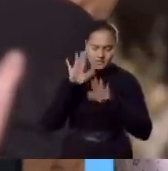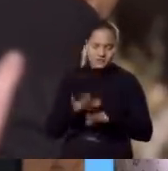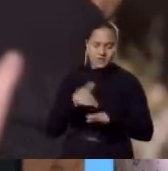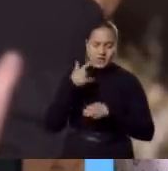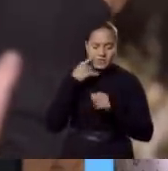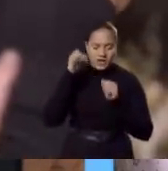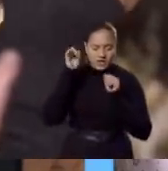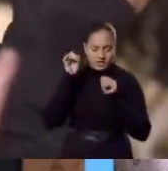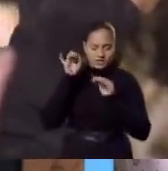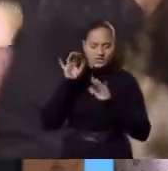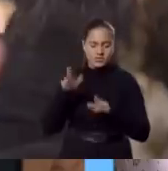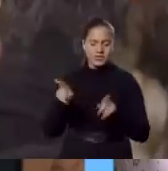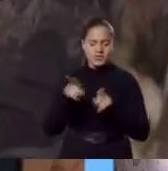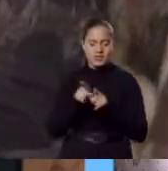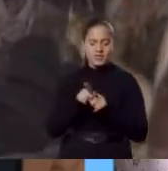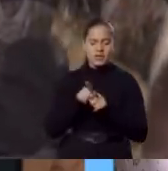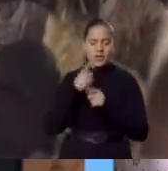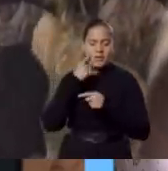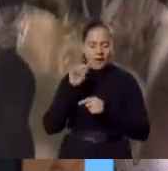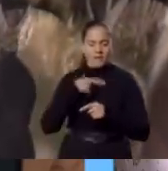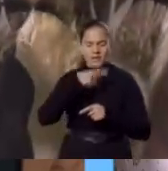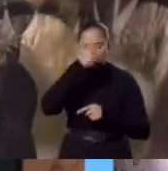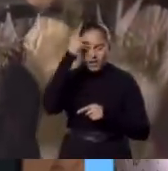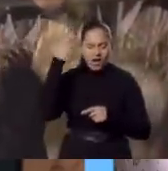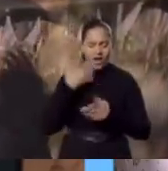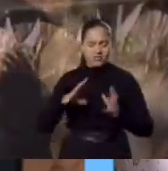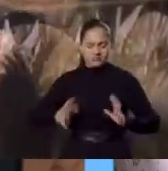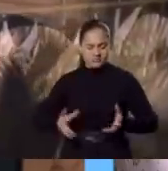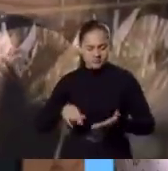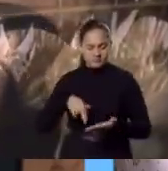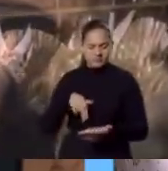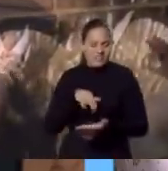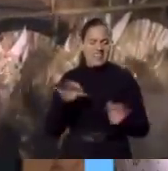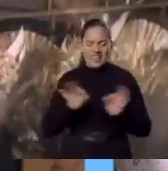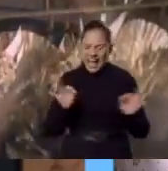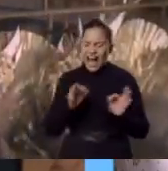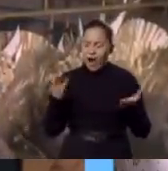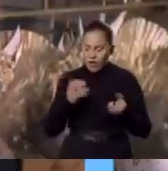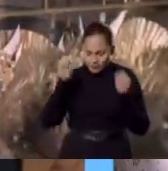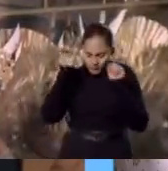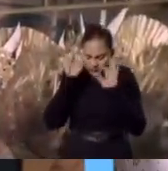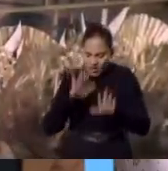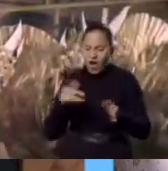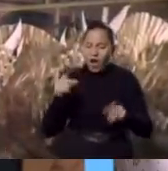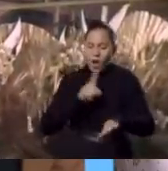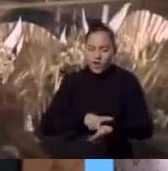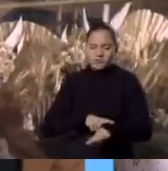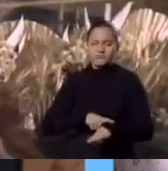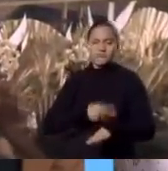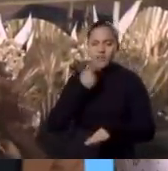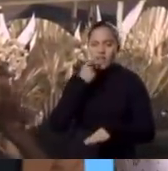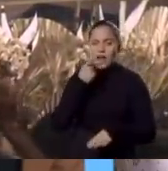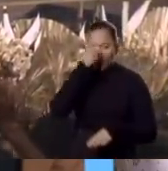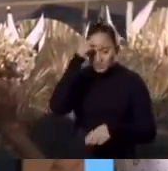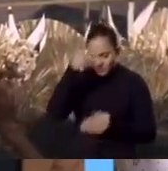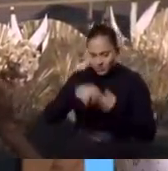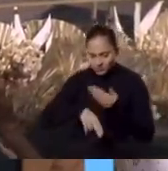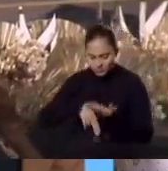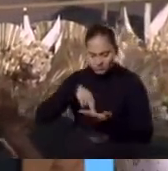Aonde tiver o paralítico, meu Pai Senhor, só dele passar